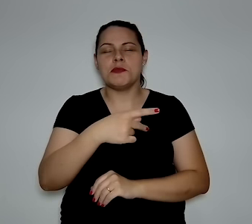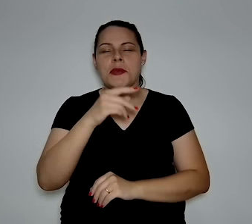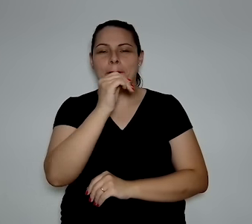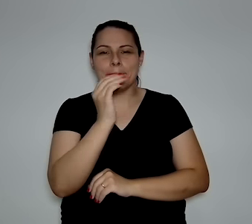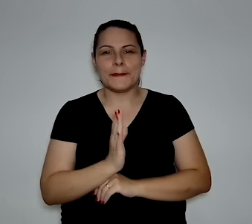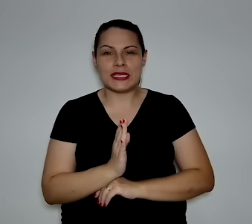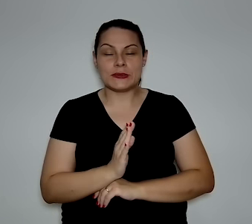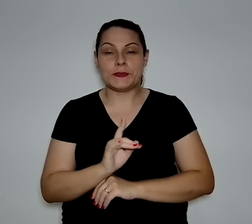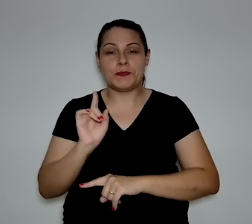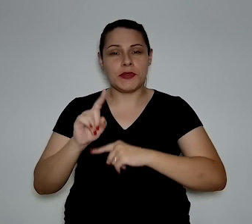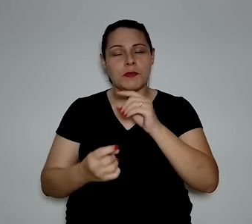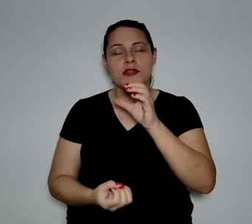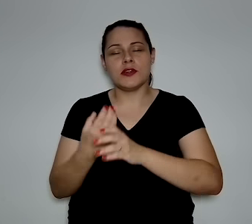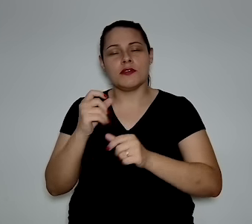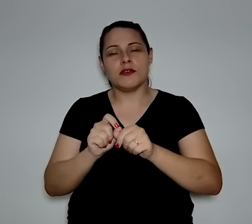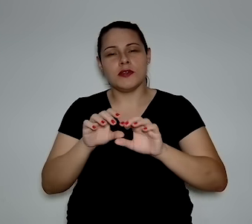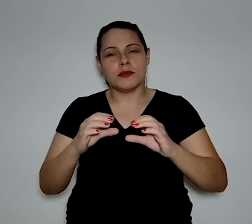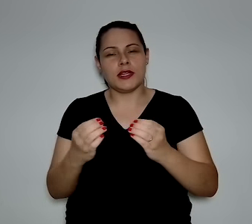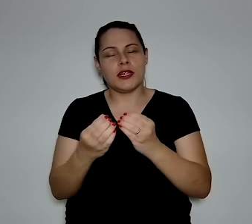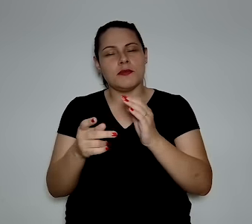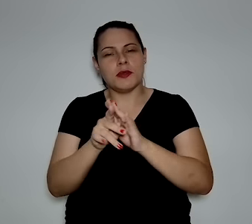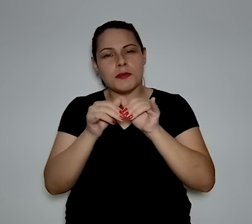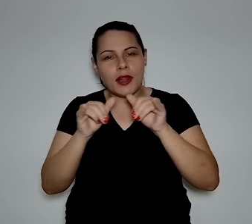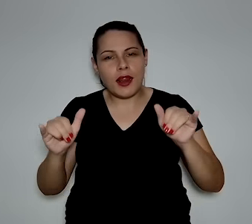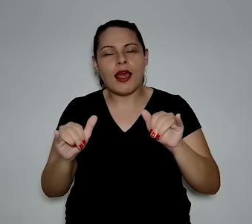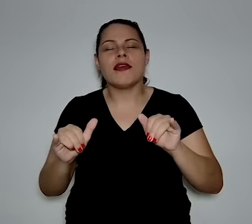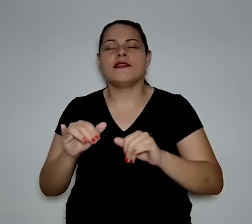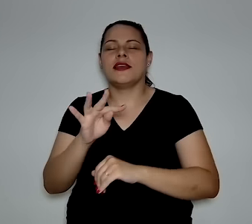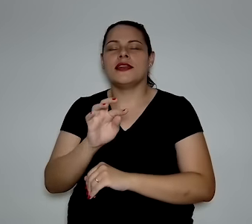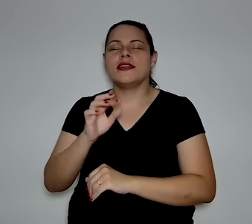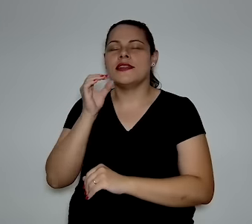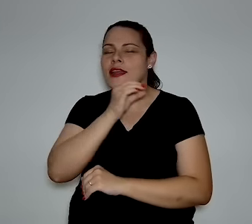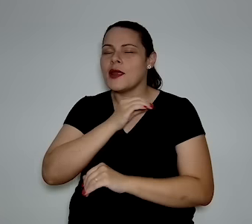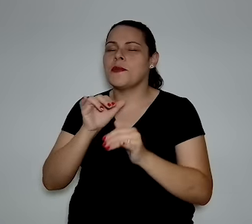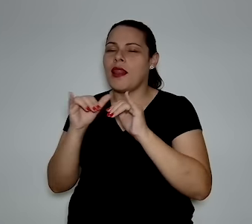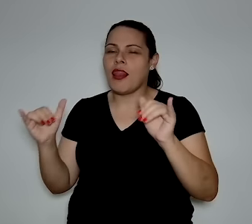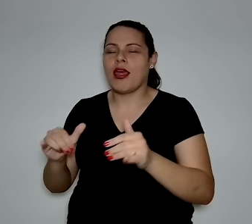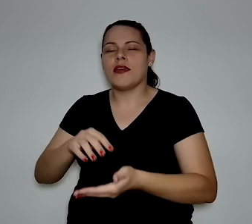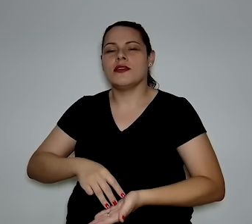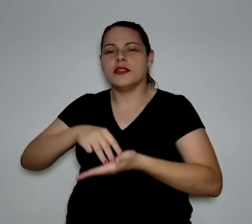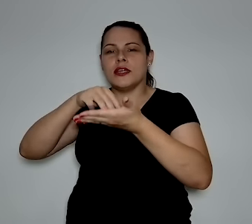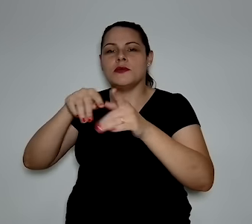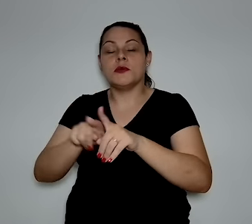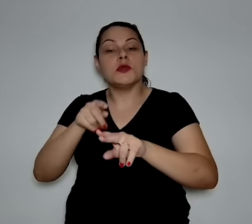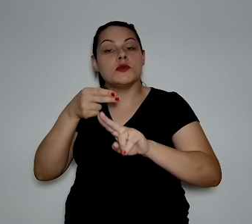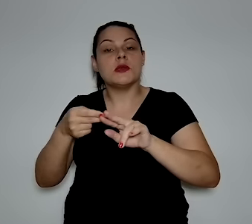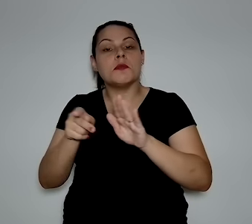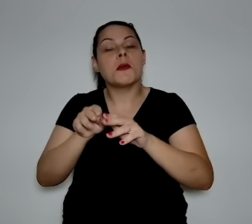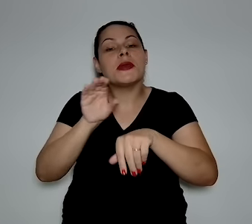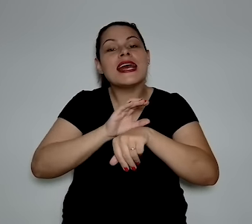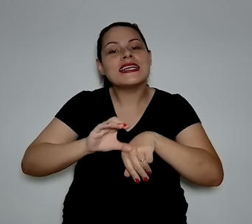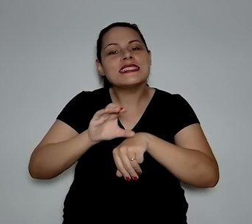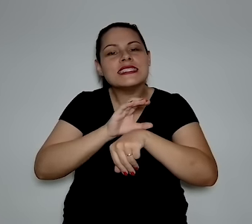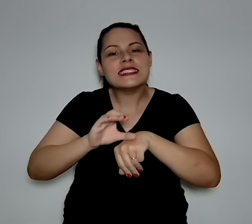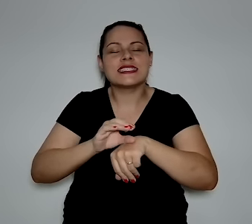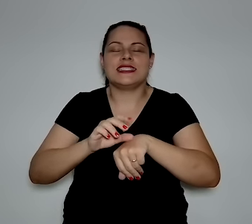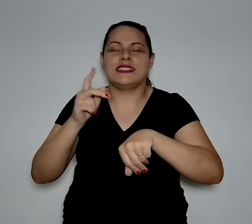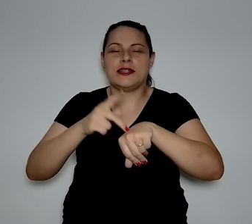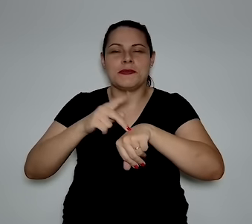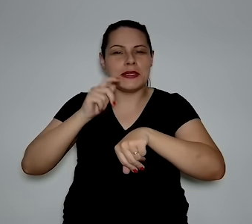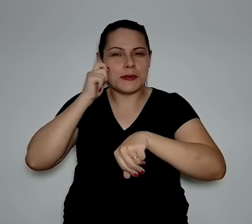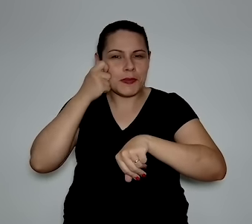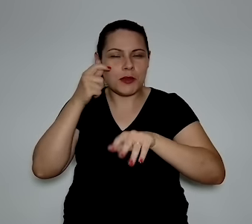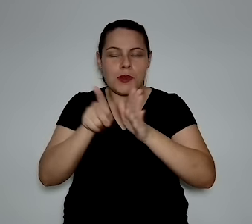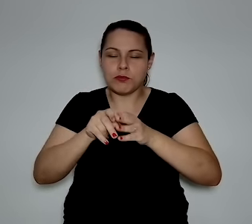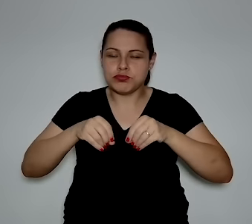da IDP Brasil. Fizemos mobilidade elétrica, geração termoelétrica sustentável, aplicamos cinzas de carvão para a construção